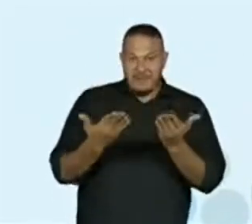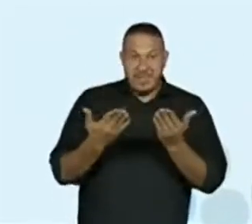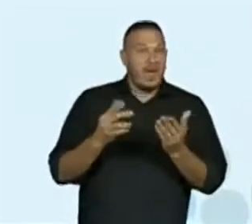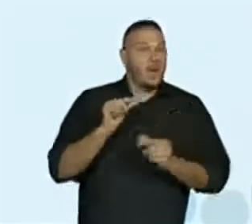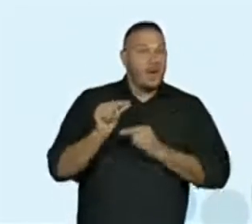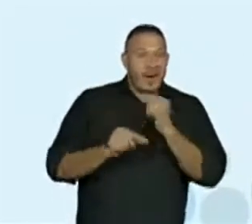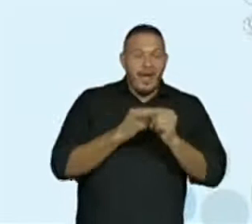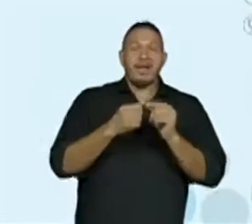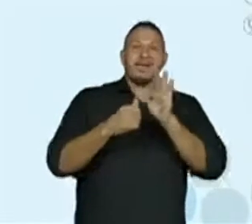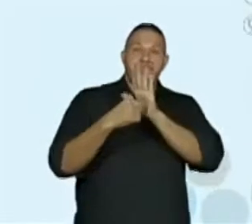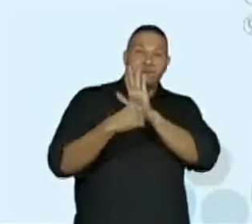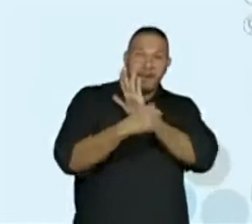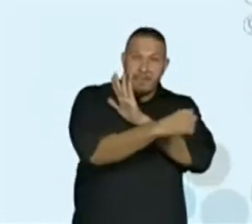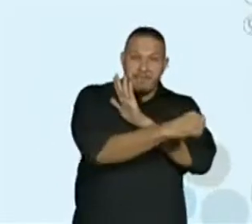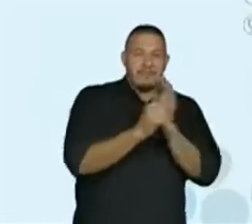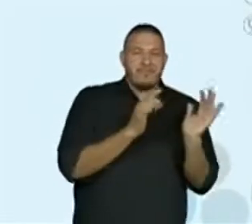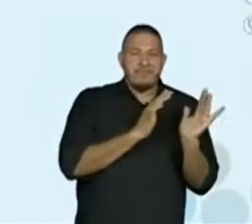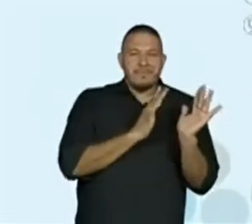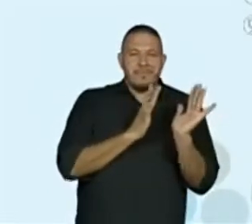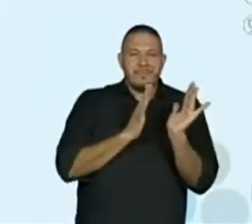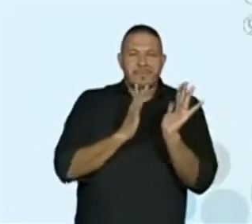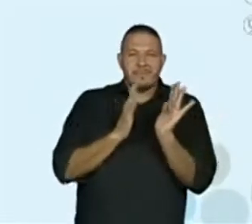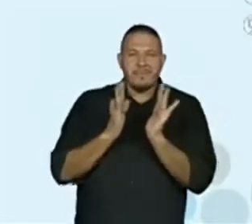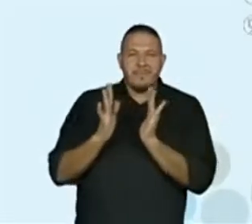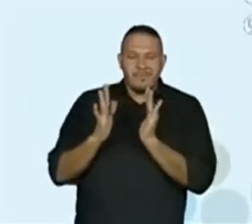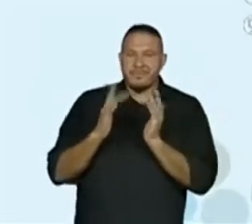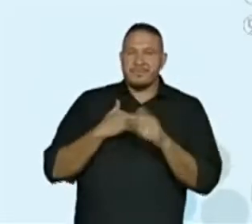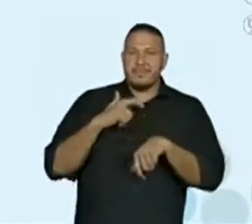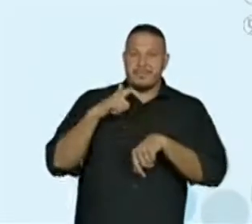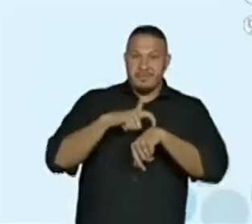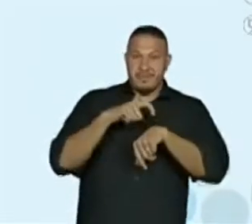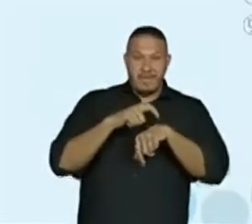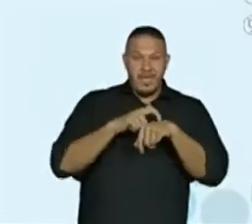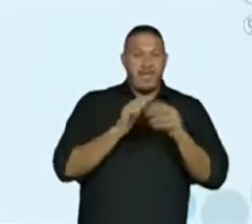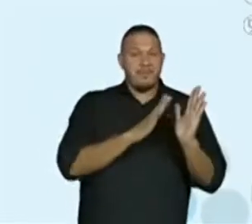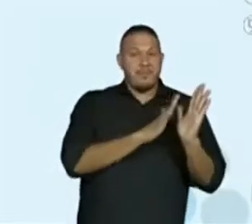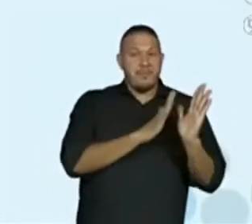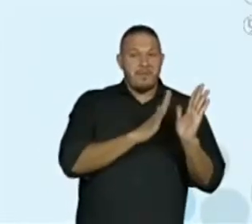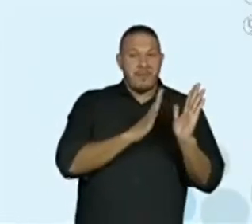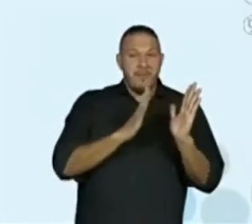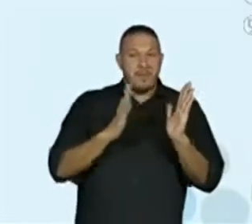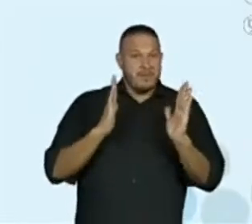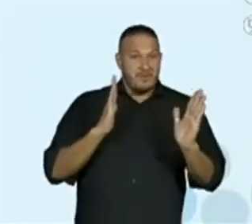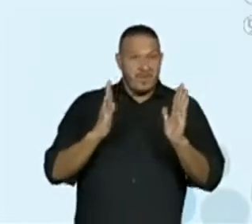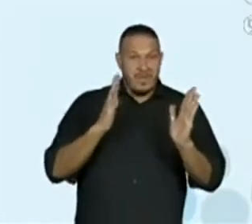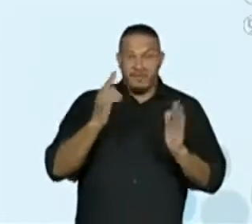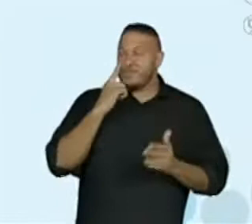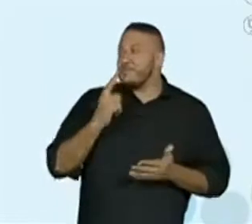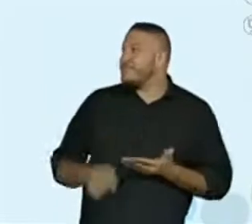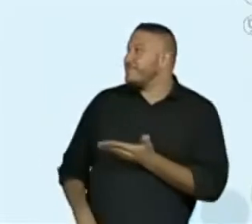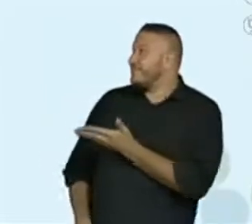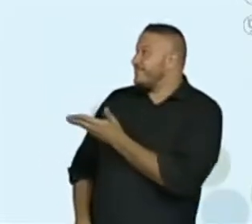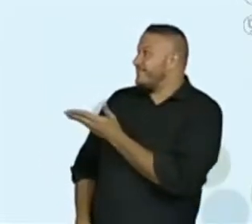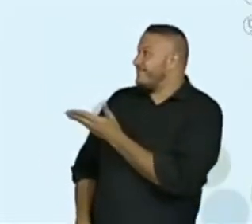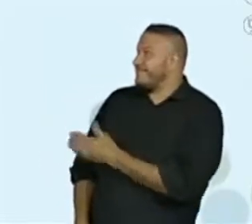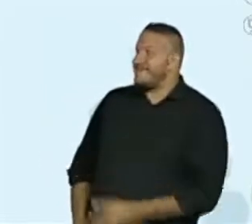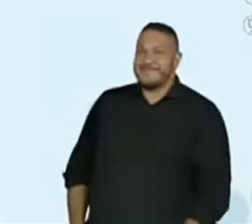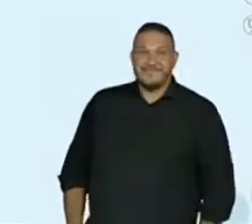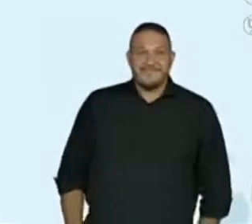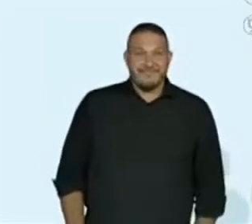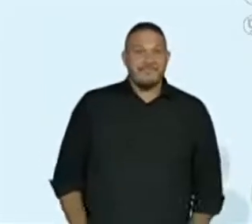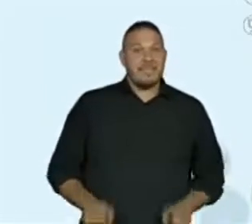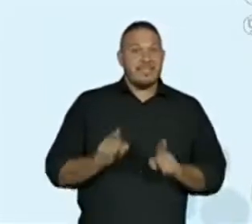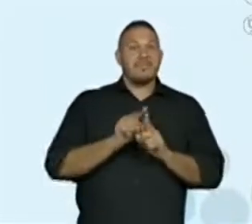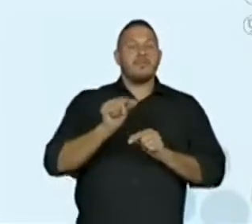marcação de passagem do tempo, da passagem do tempo, e